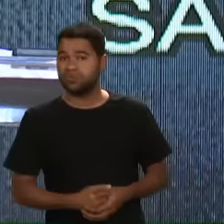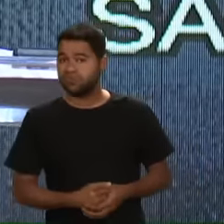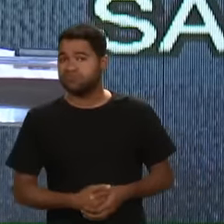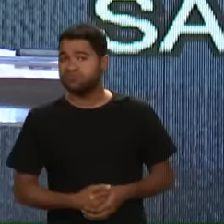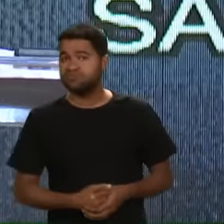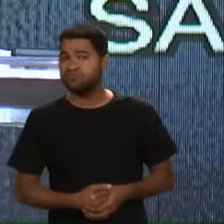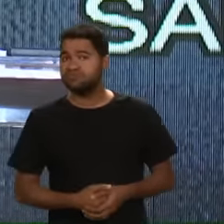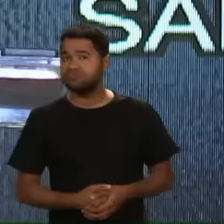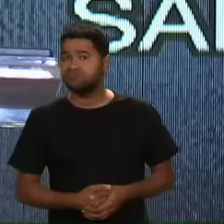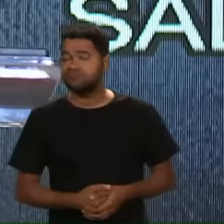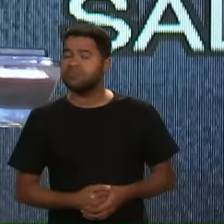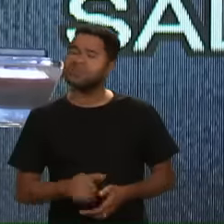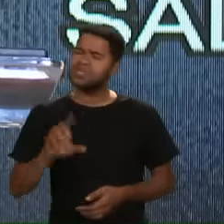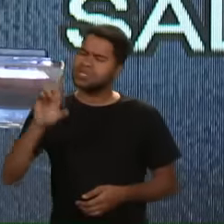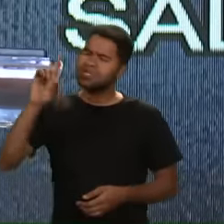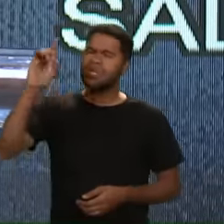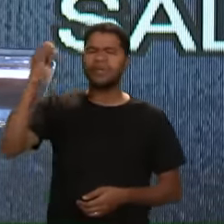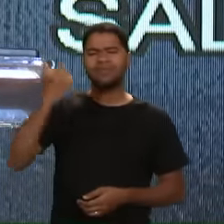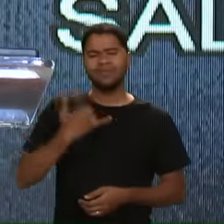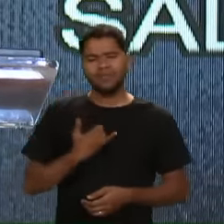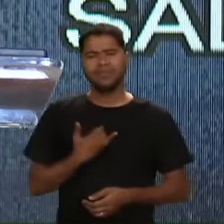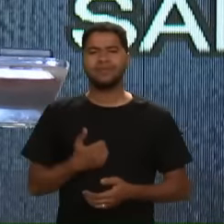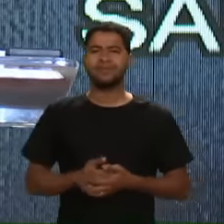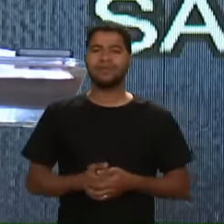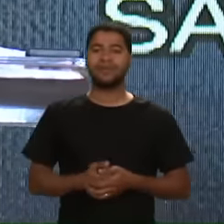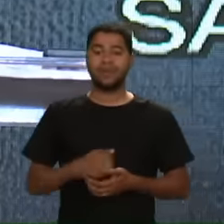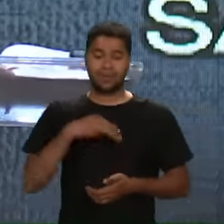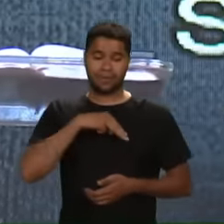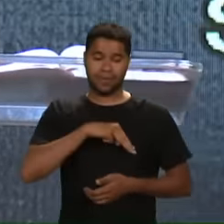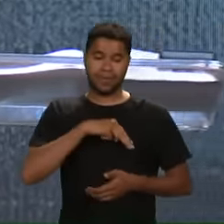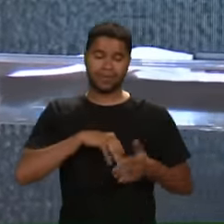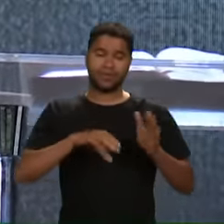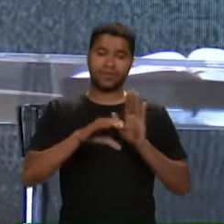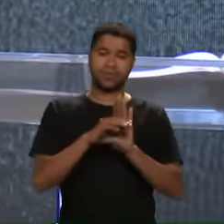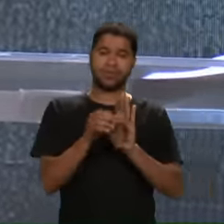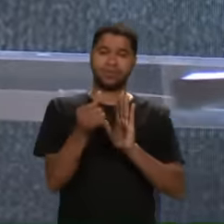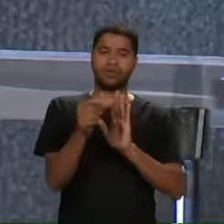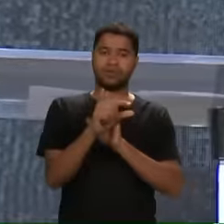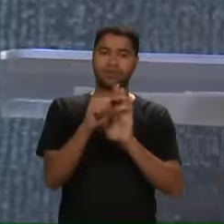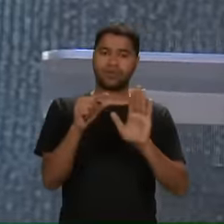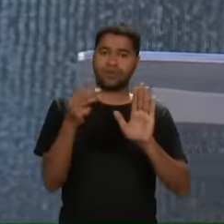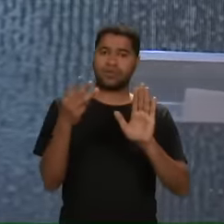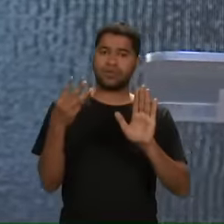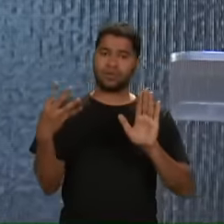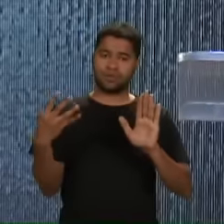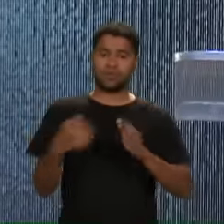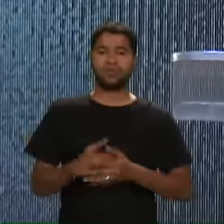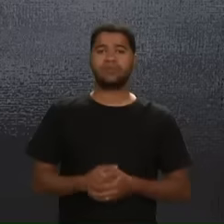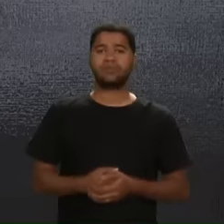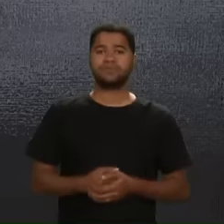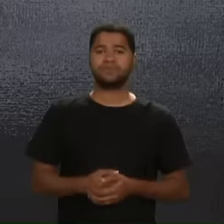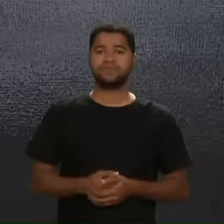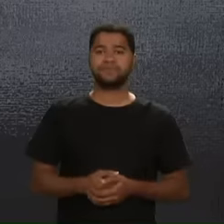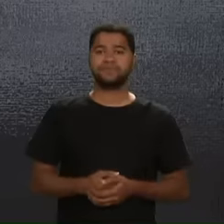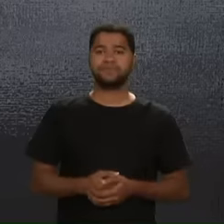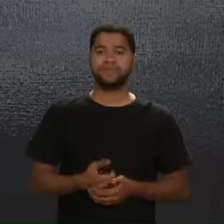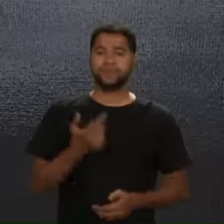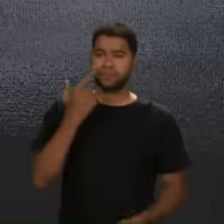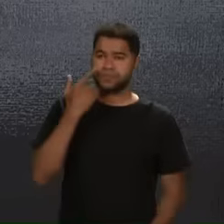O amanhã O Senhor fala Para a gente Assim Mateus 6 34 Mateus 6 34